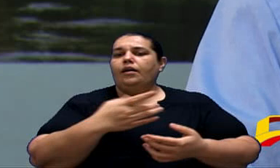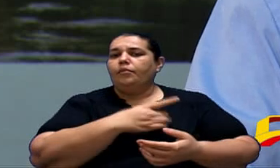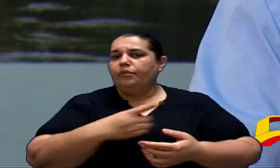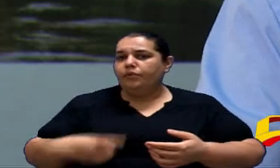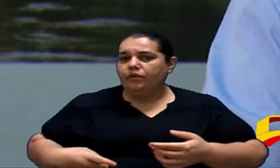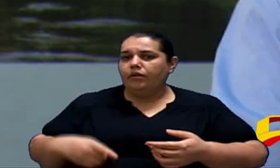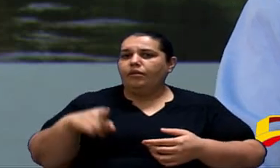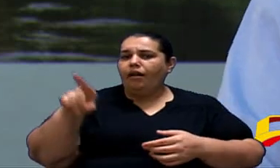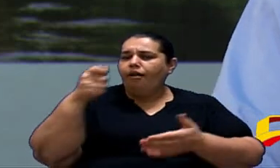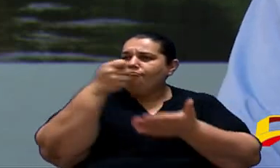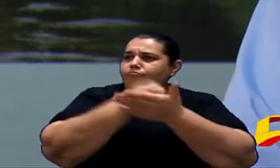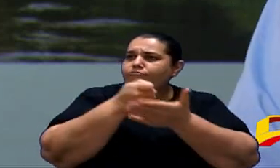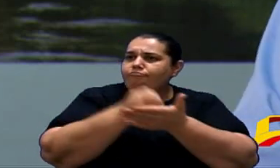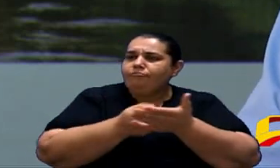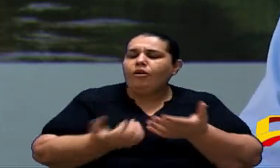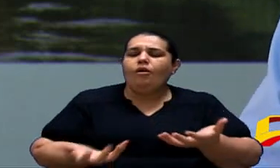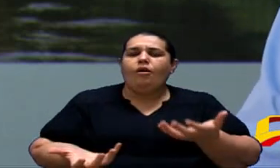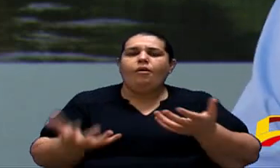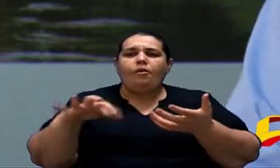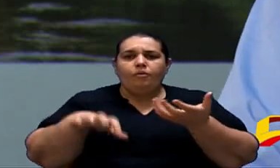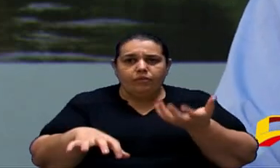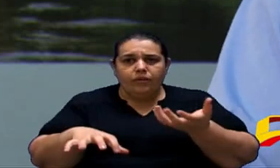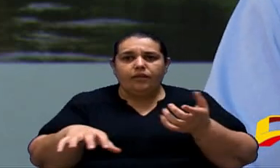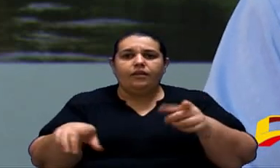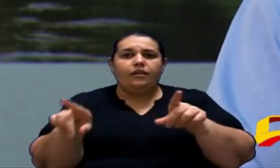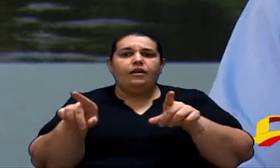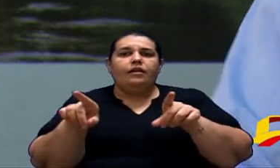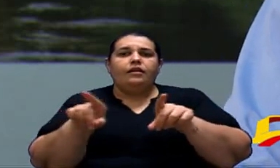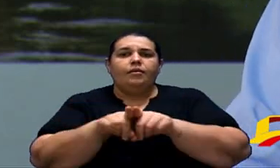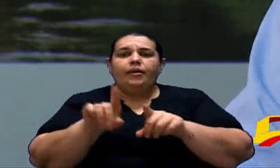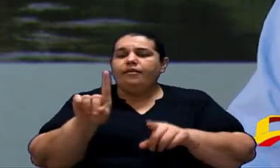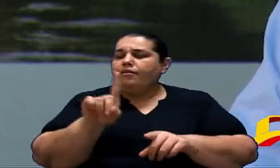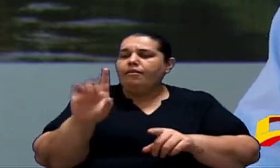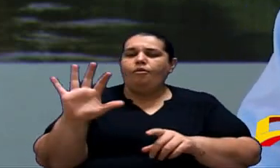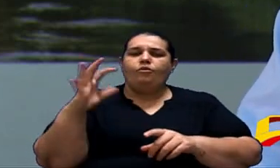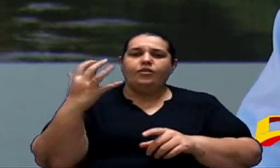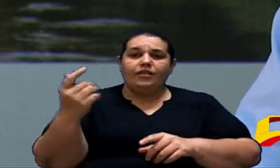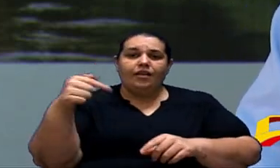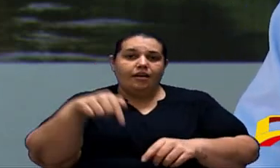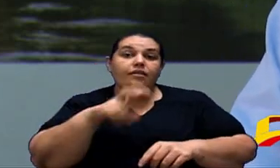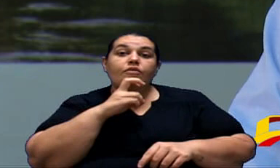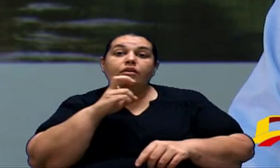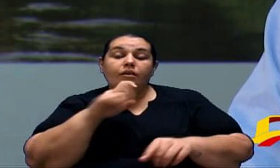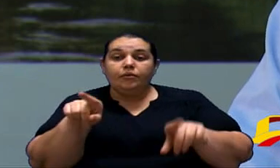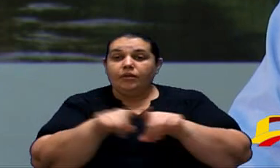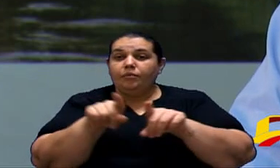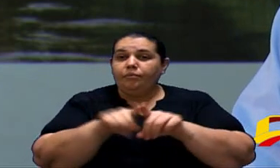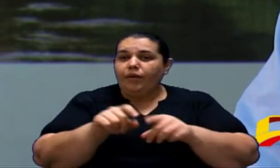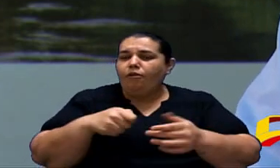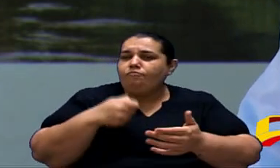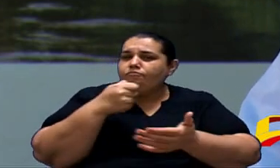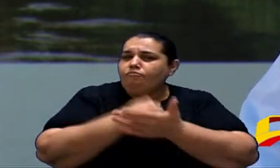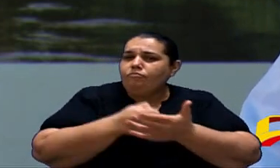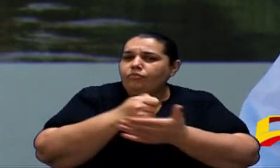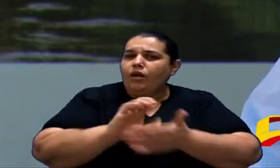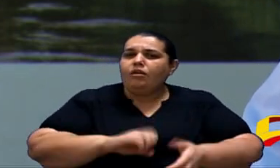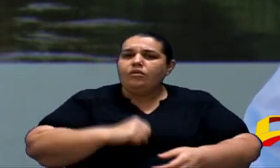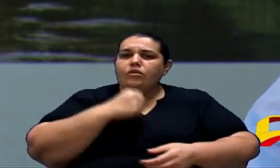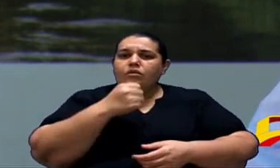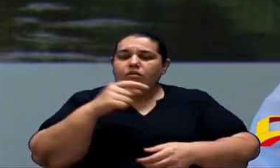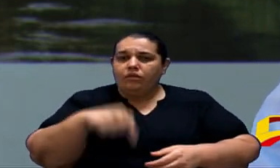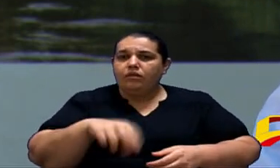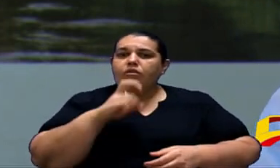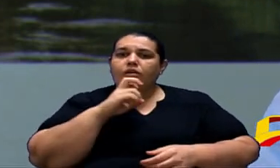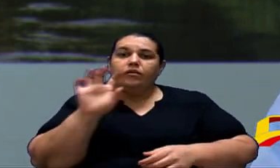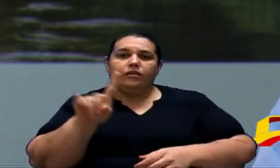Estar Lutando Lá Em Brasília Para Que Não Ocorra E Nós Aqui Em Sorocaba Também Vamos Com Essa Mesmo Intuito Com Mesma Vontade Não Deixar Prosperar